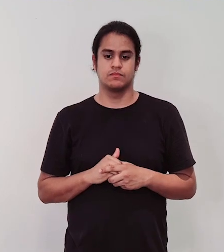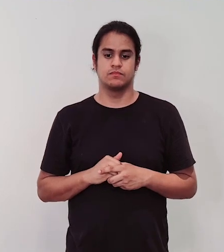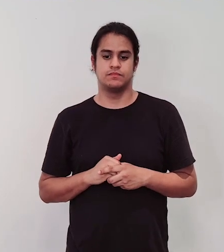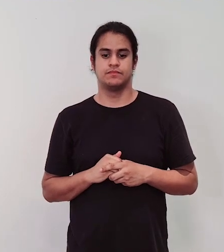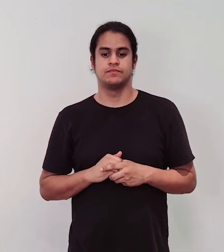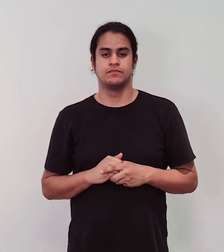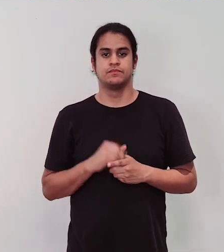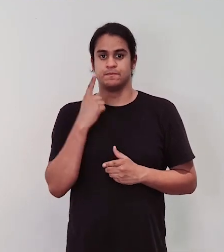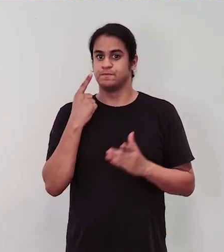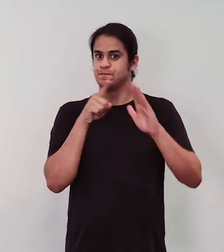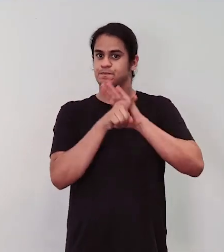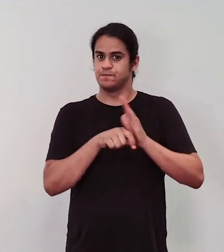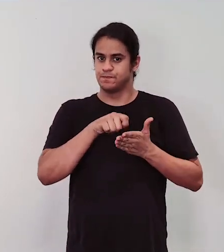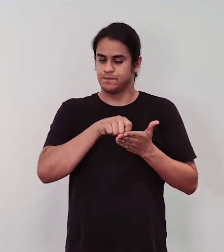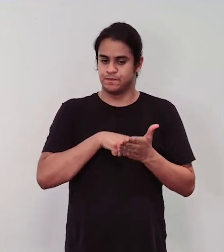que porquê